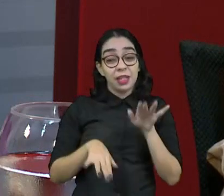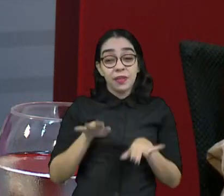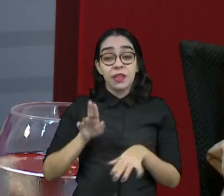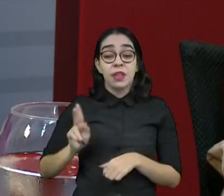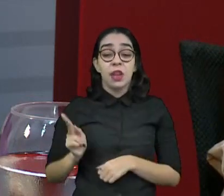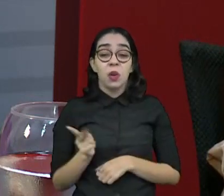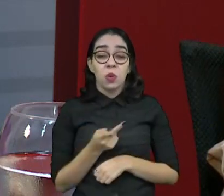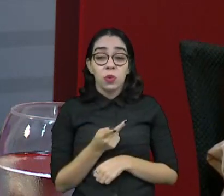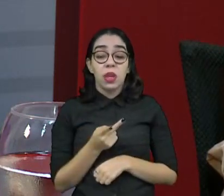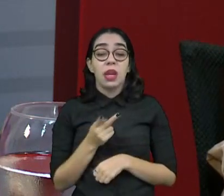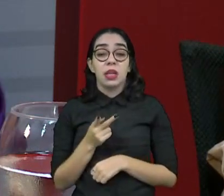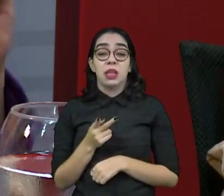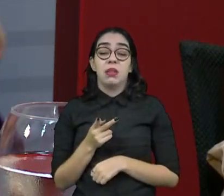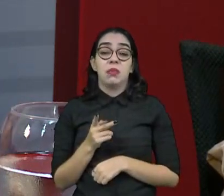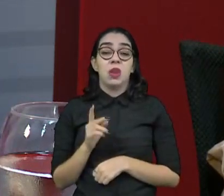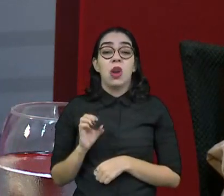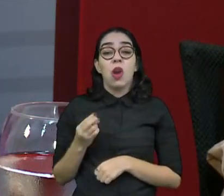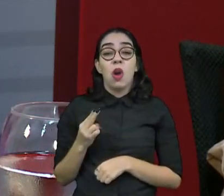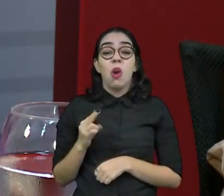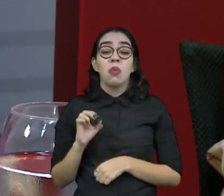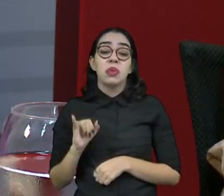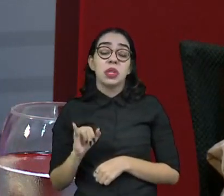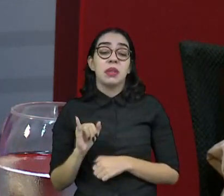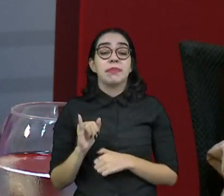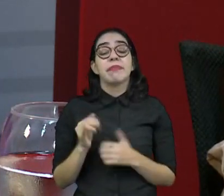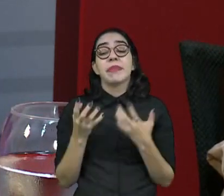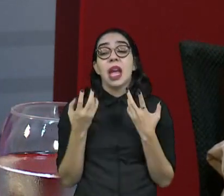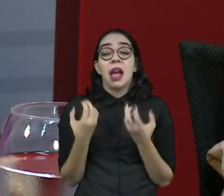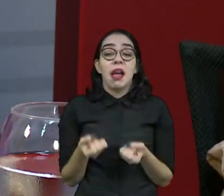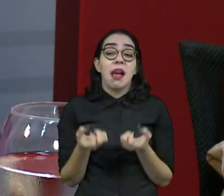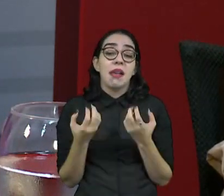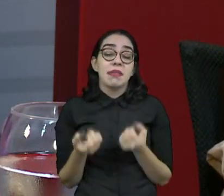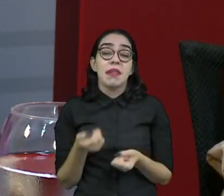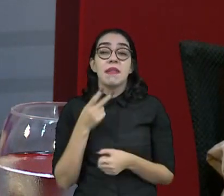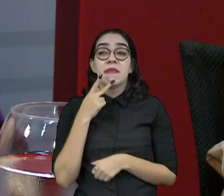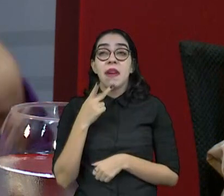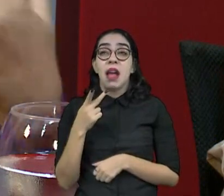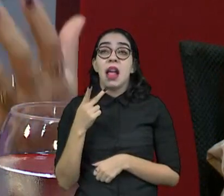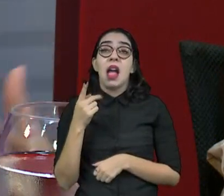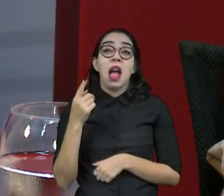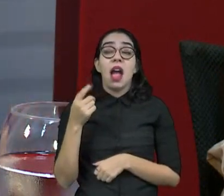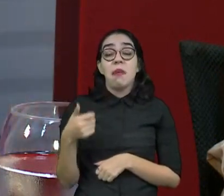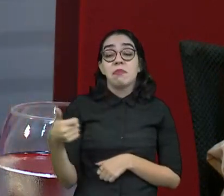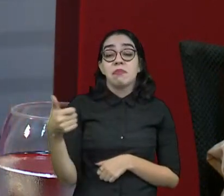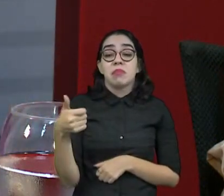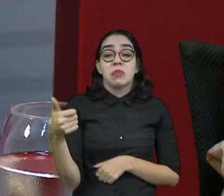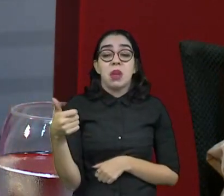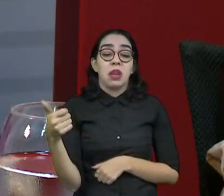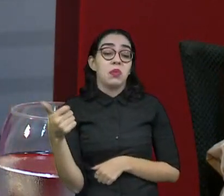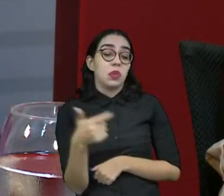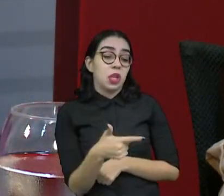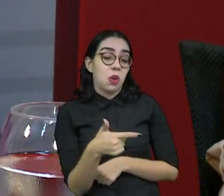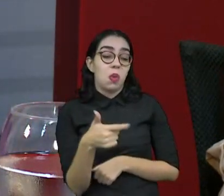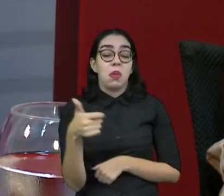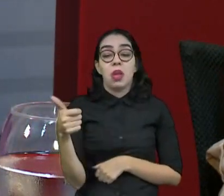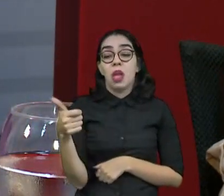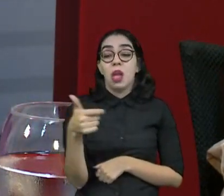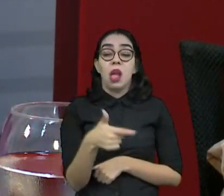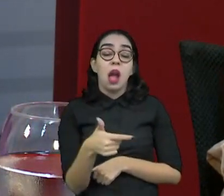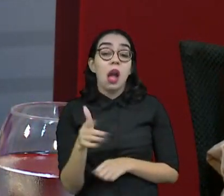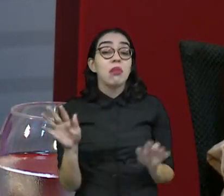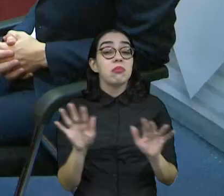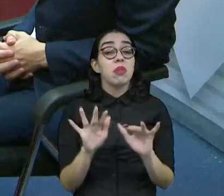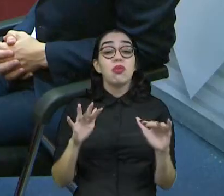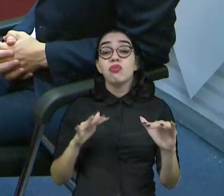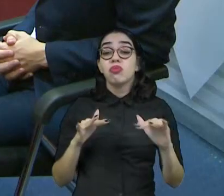vão. Às vezes, não. Às vezes, é só quem está na frente. E não existe isso de estar na frente na corrida eleitoral, porque tudo muda o tempo inteiro. É muito dinâmico. Muito